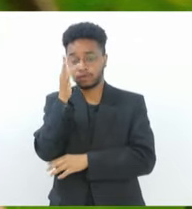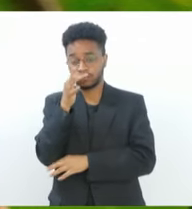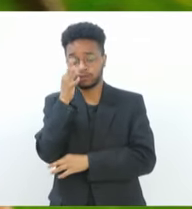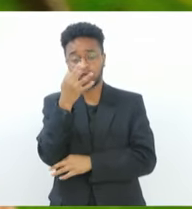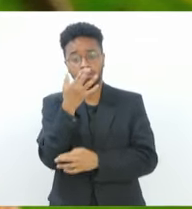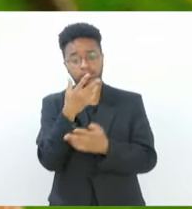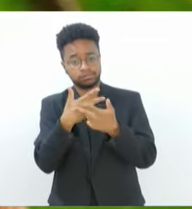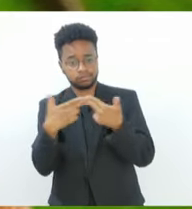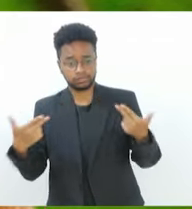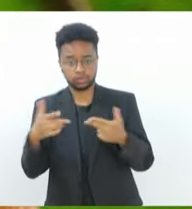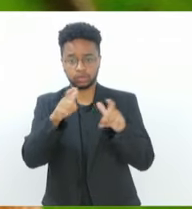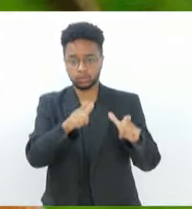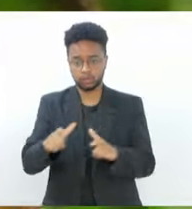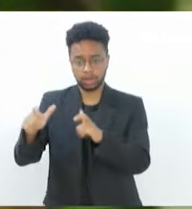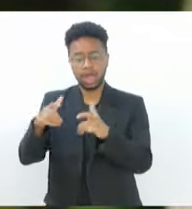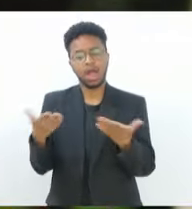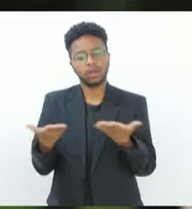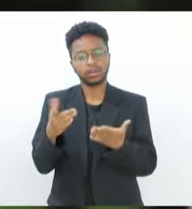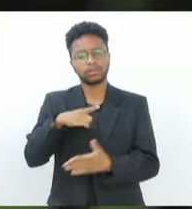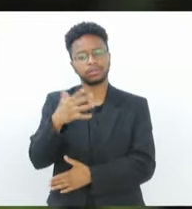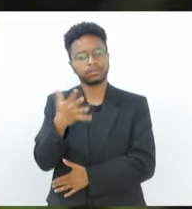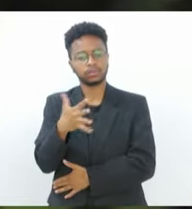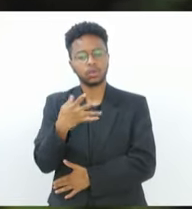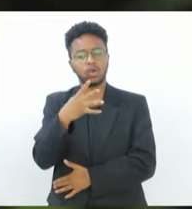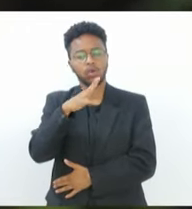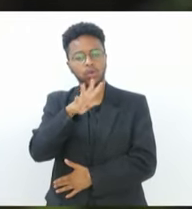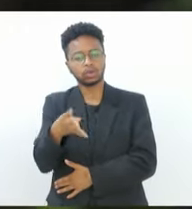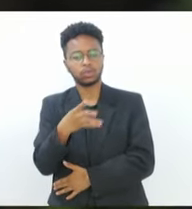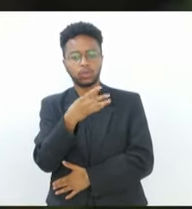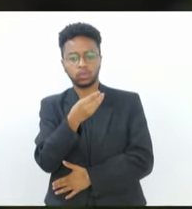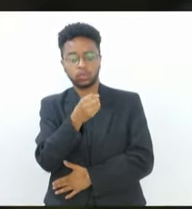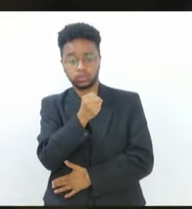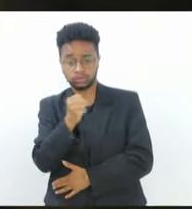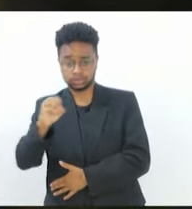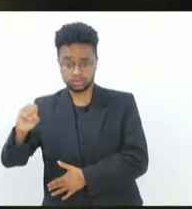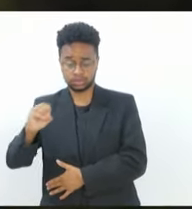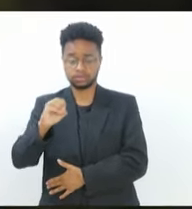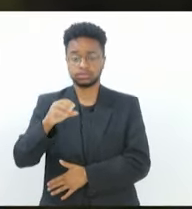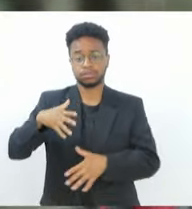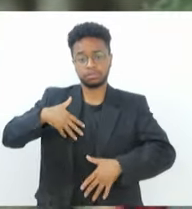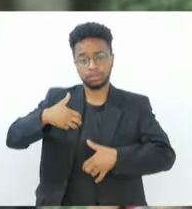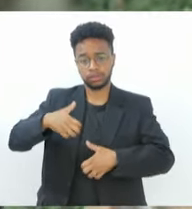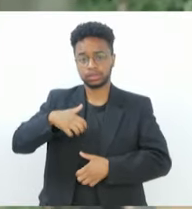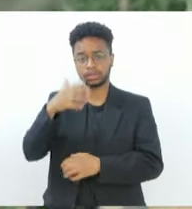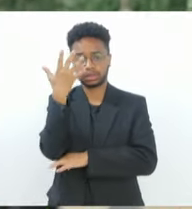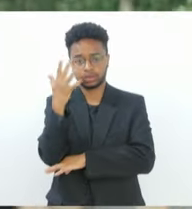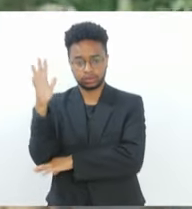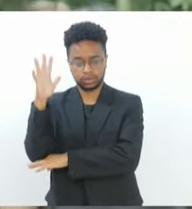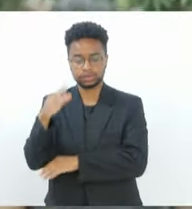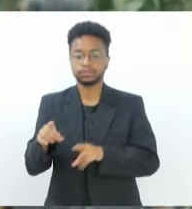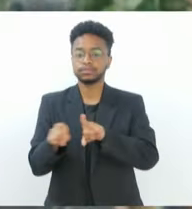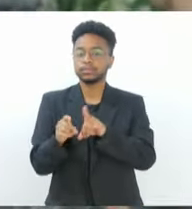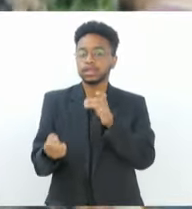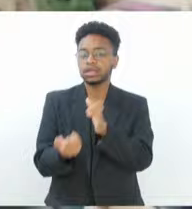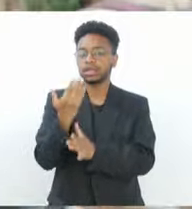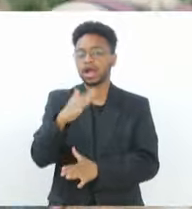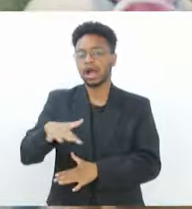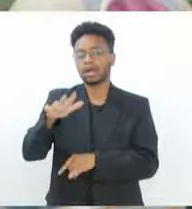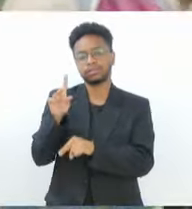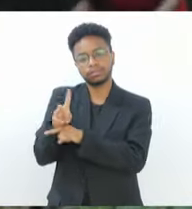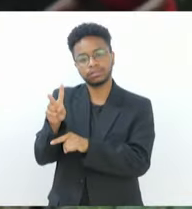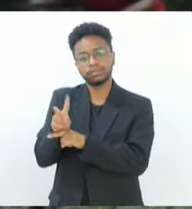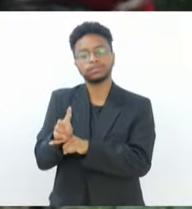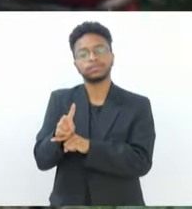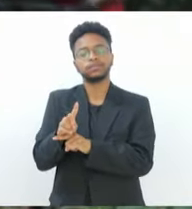associação estima que existam 4.800 micos leões na natureza. Com a criação do Parque Ecológico, a região foi